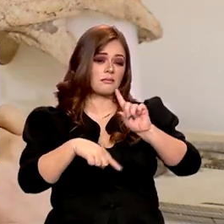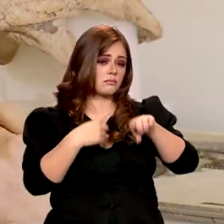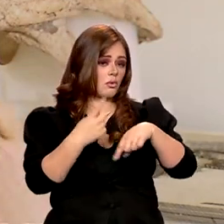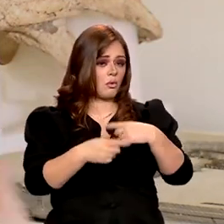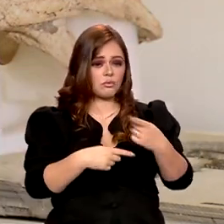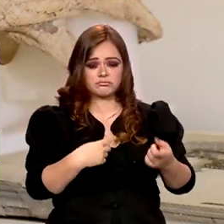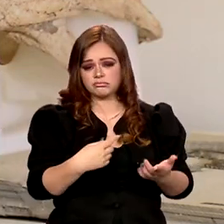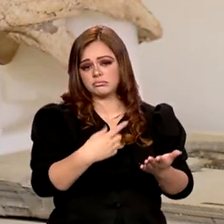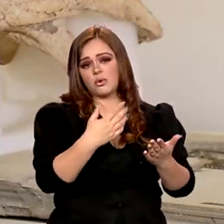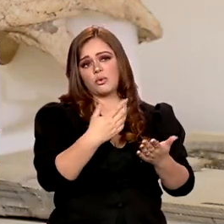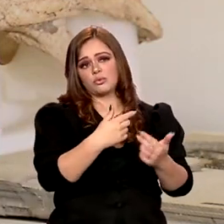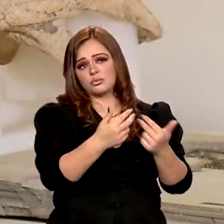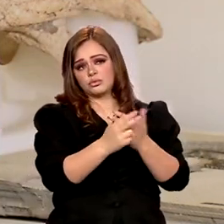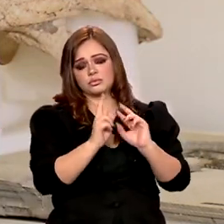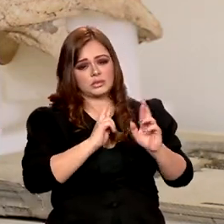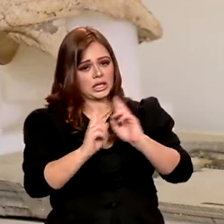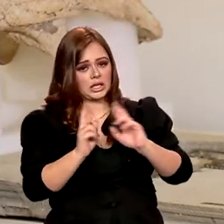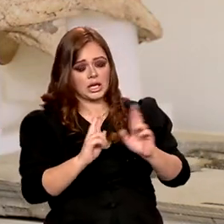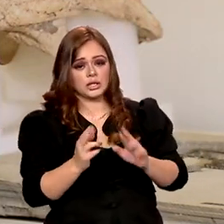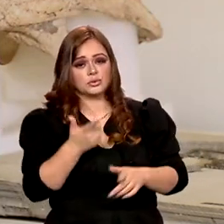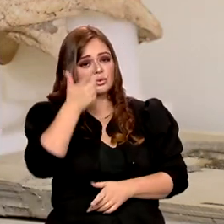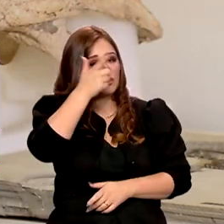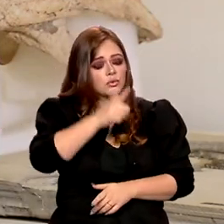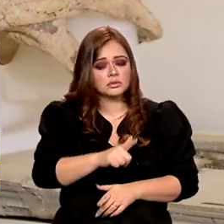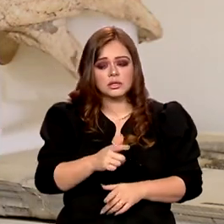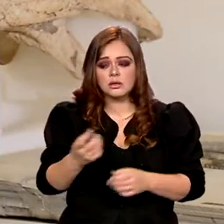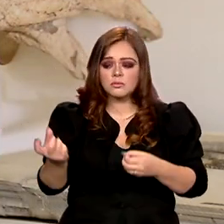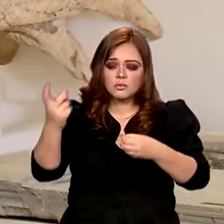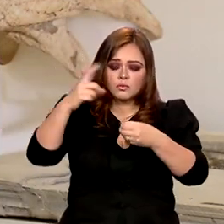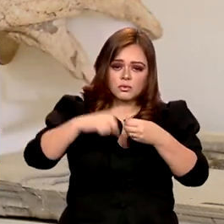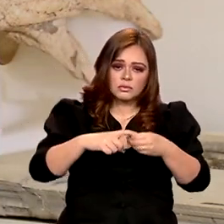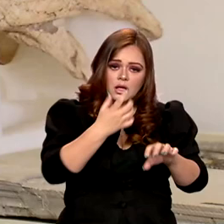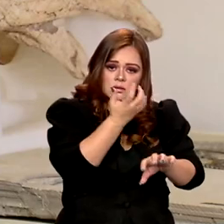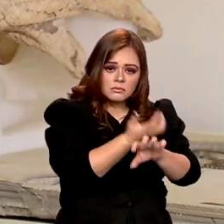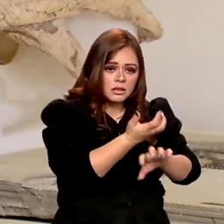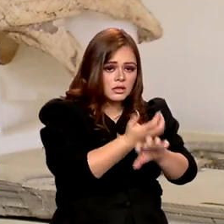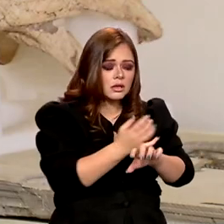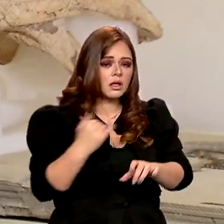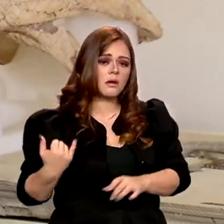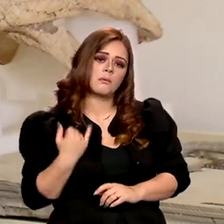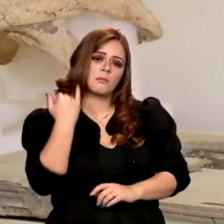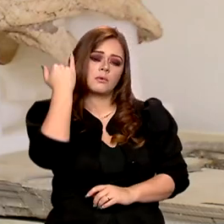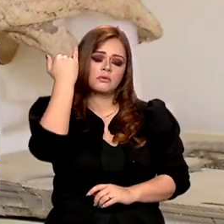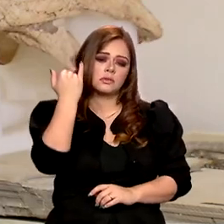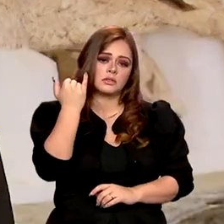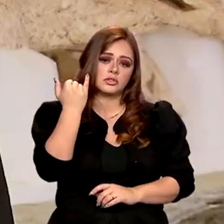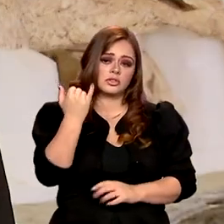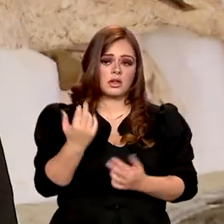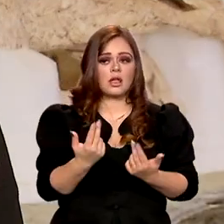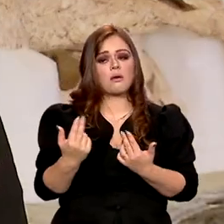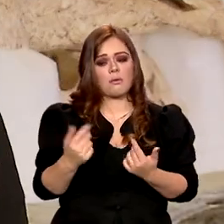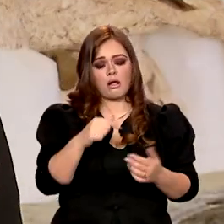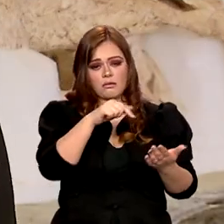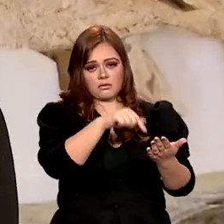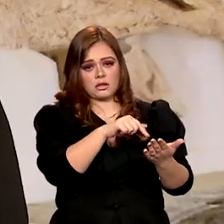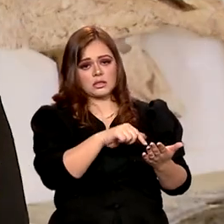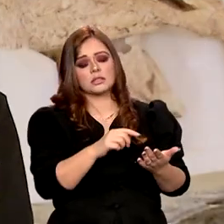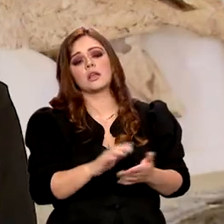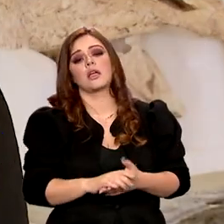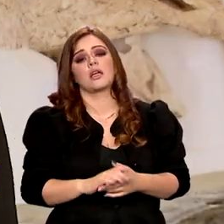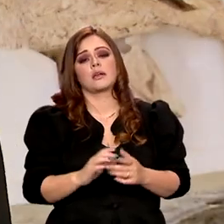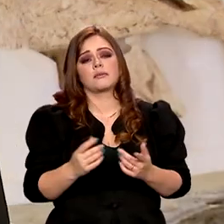conseguimos repatriar outros materiais, talvez tão importantes quanto esse. E até porque não fazer